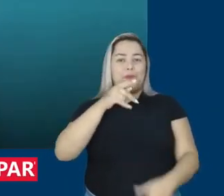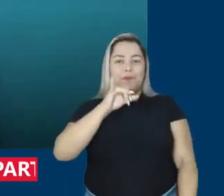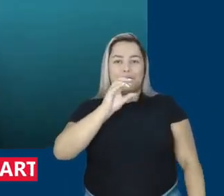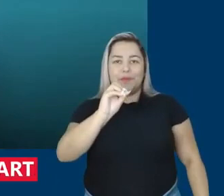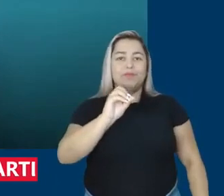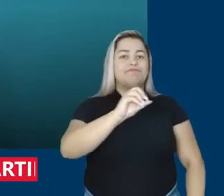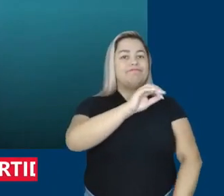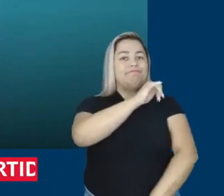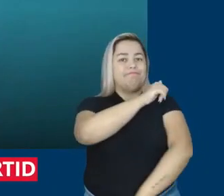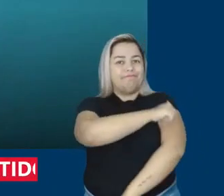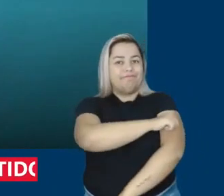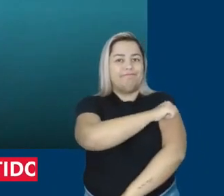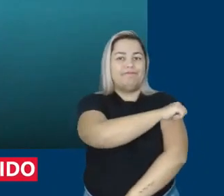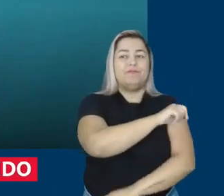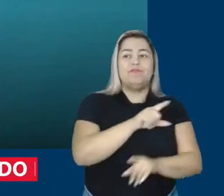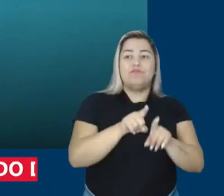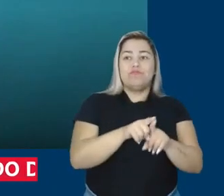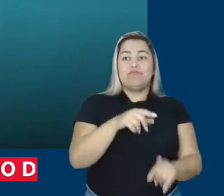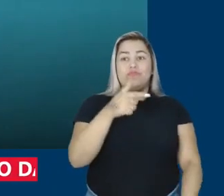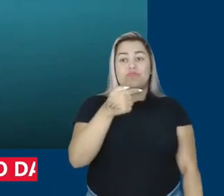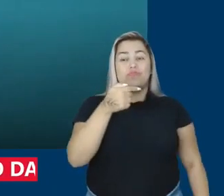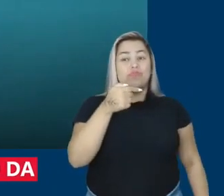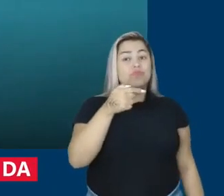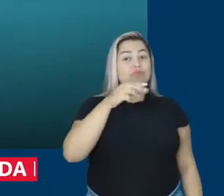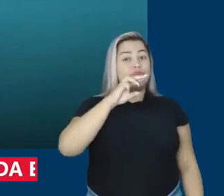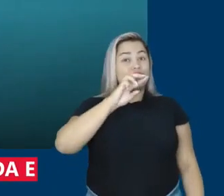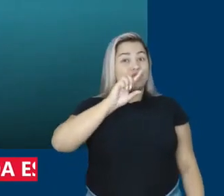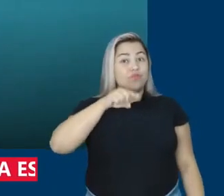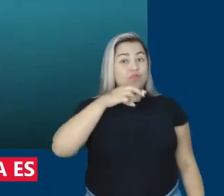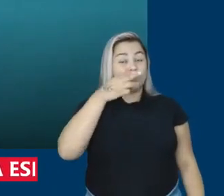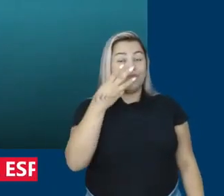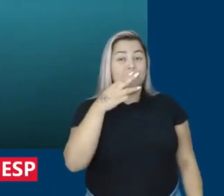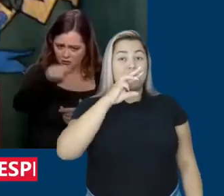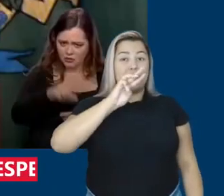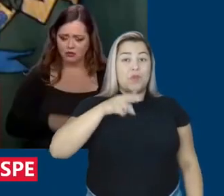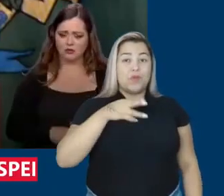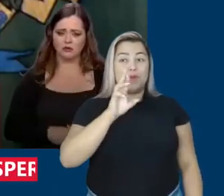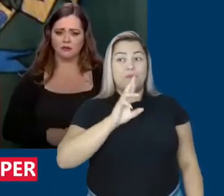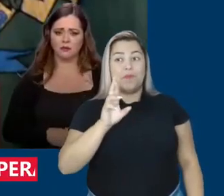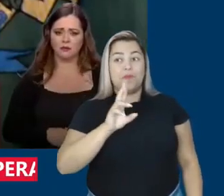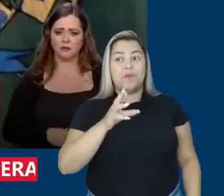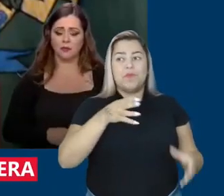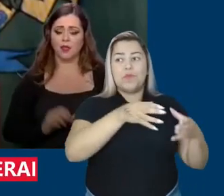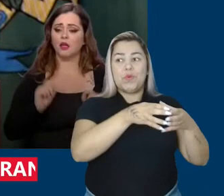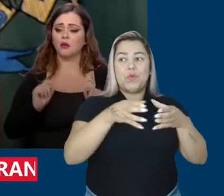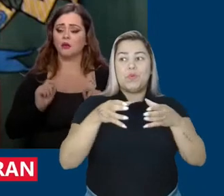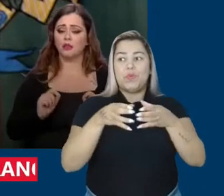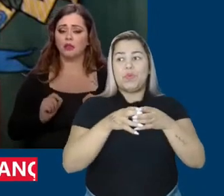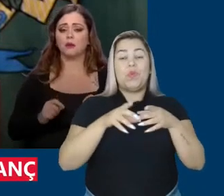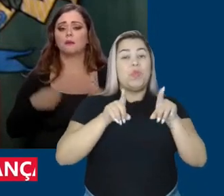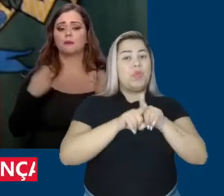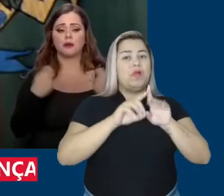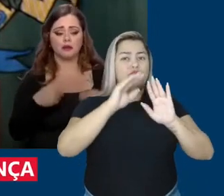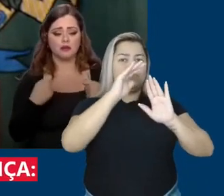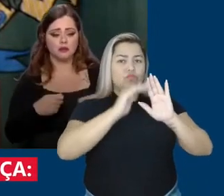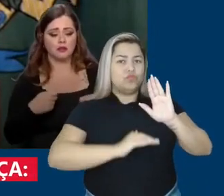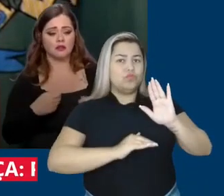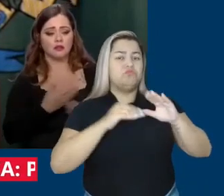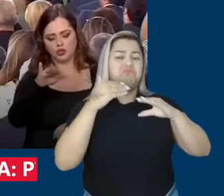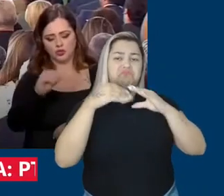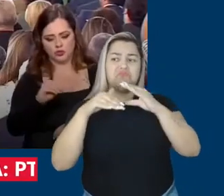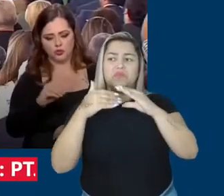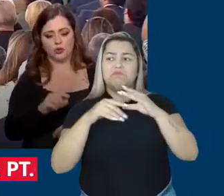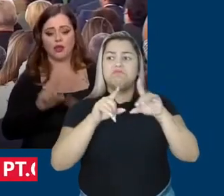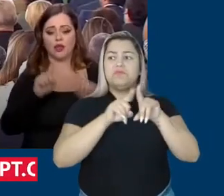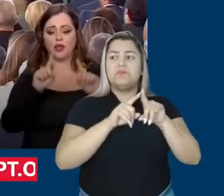assegurando R 7,3 bilhões para a categoria. Na pauta do dia e devidamente encaminhados,